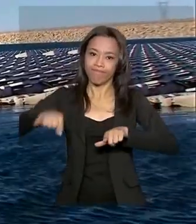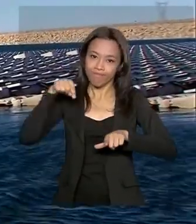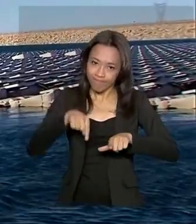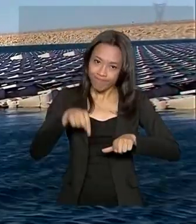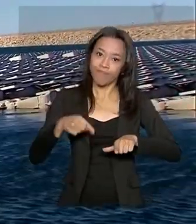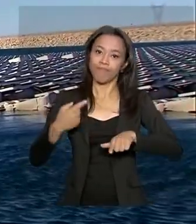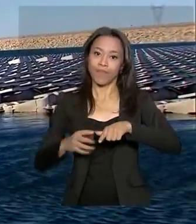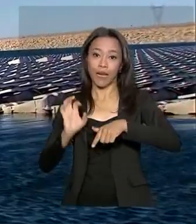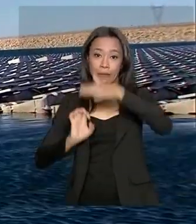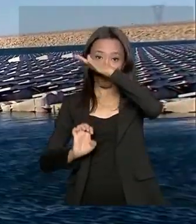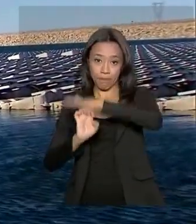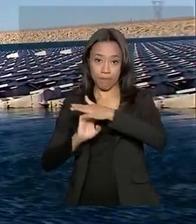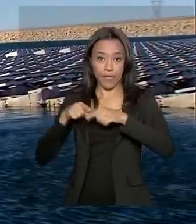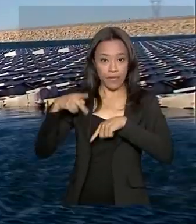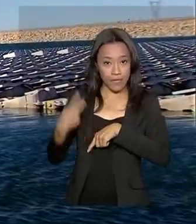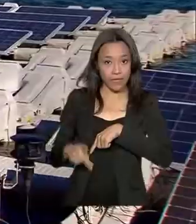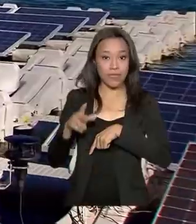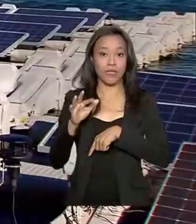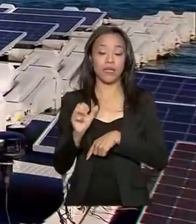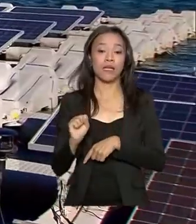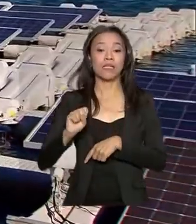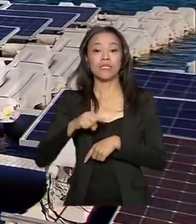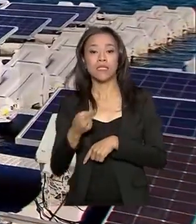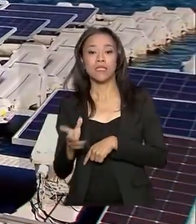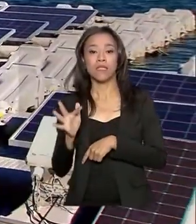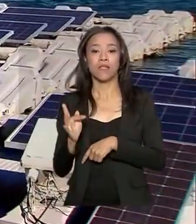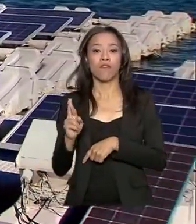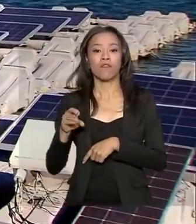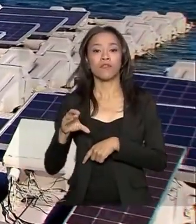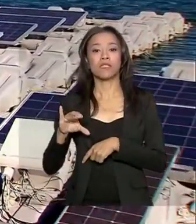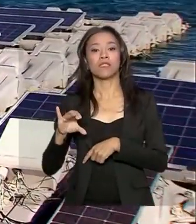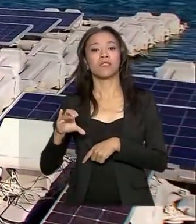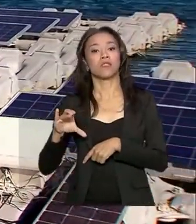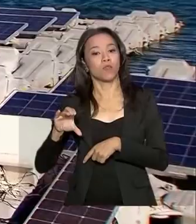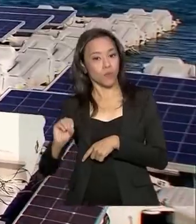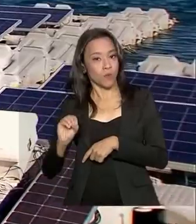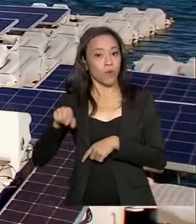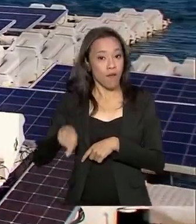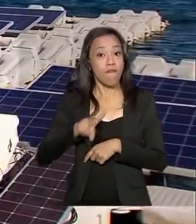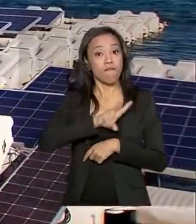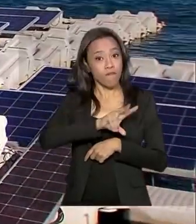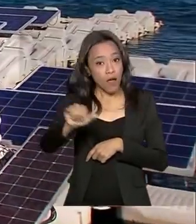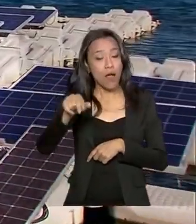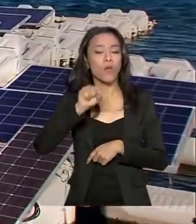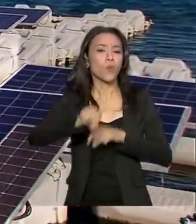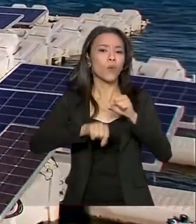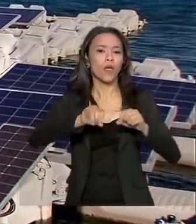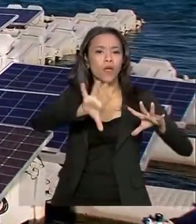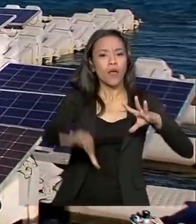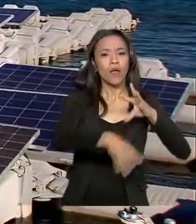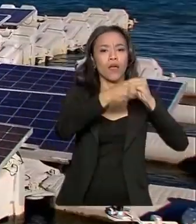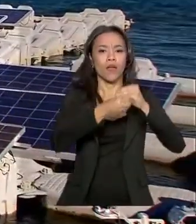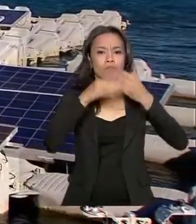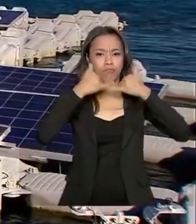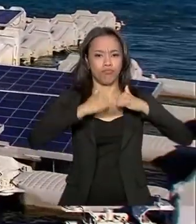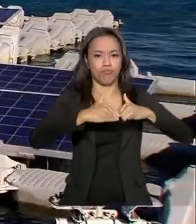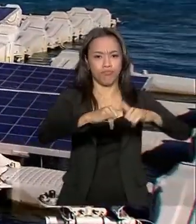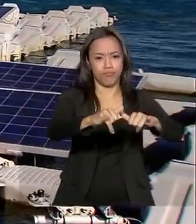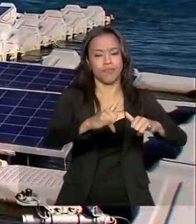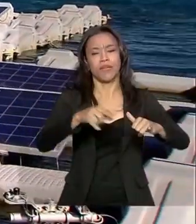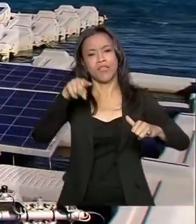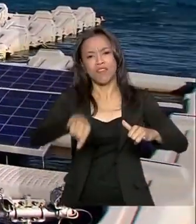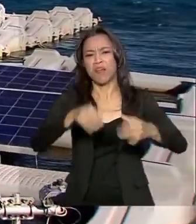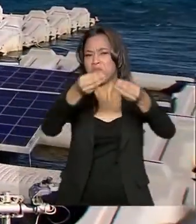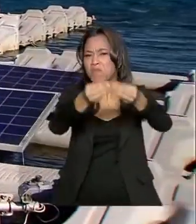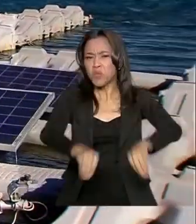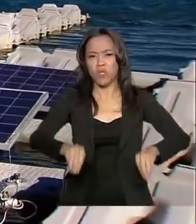Companhia Hidroelétrica do São Francisco. E essas placas devem gerar energia complementar com baixo nível de impacto